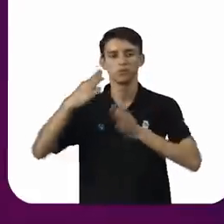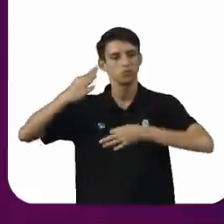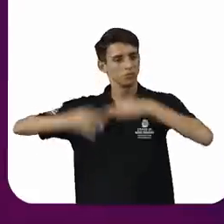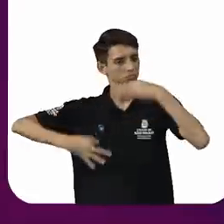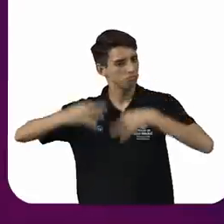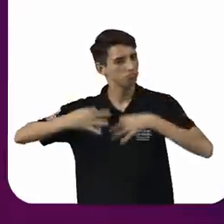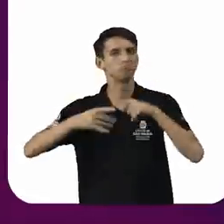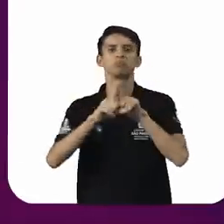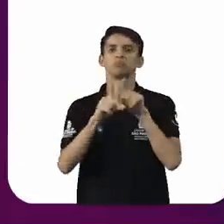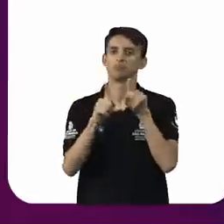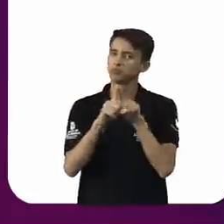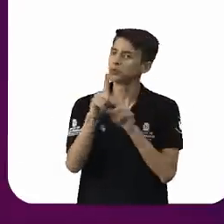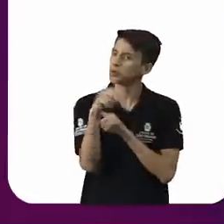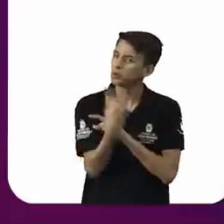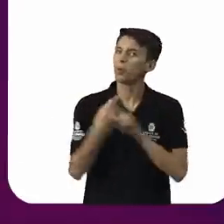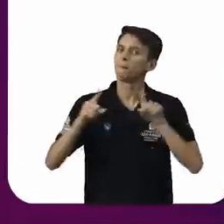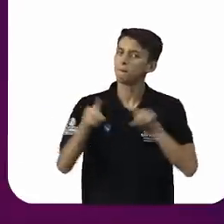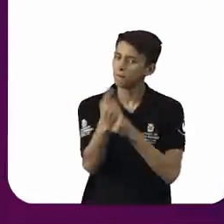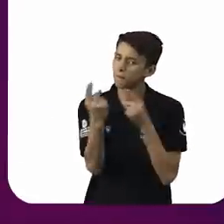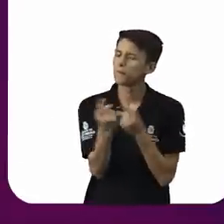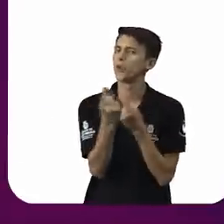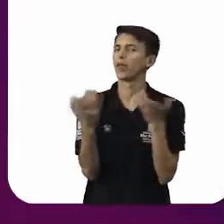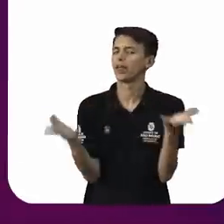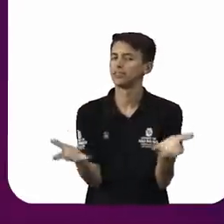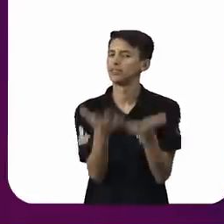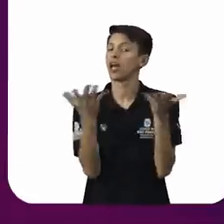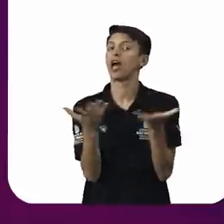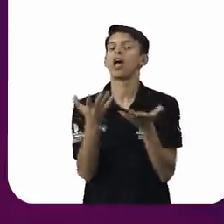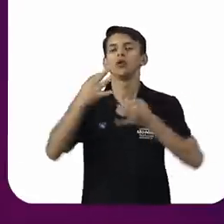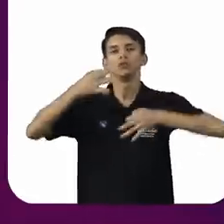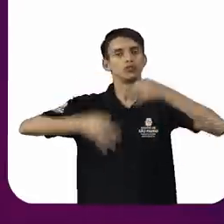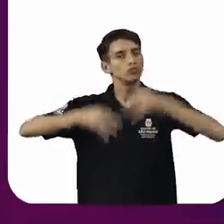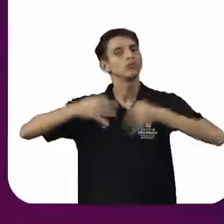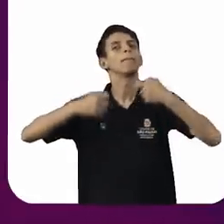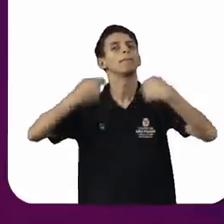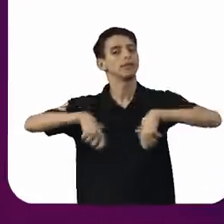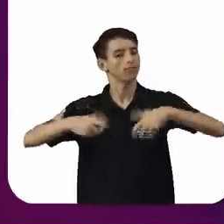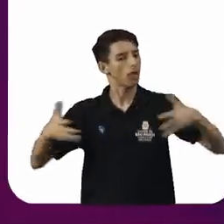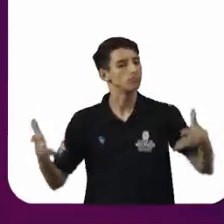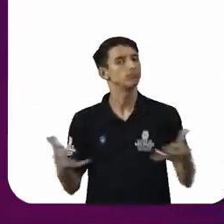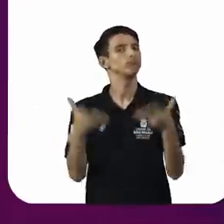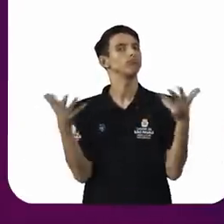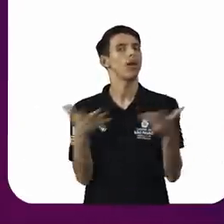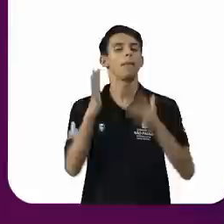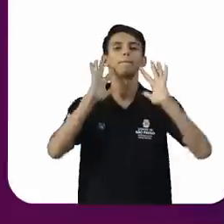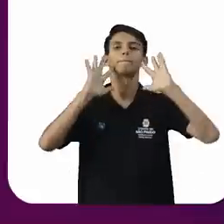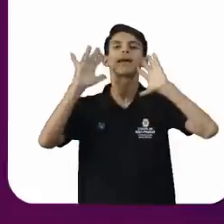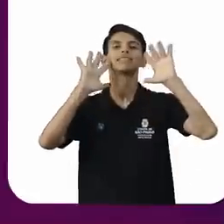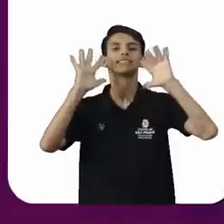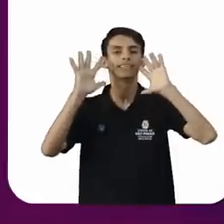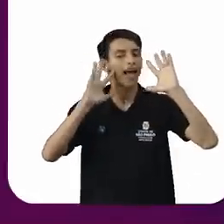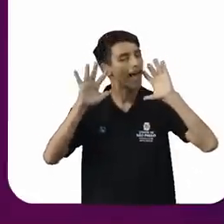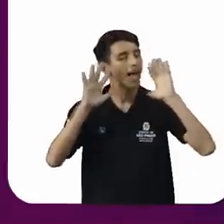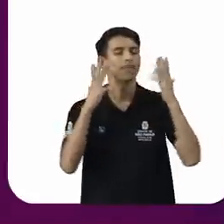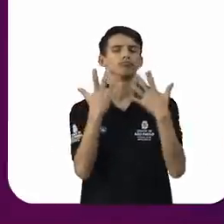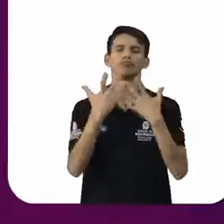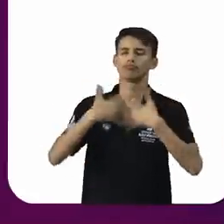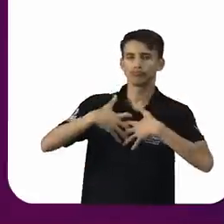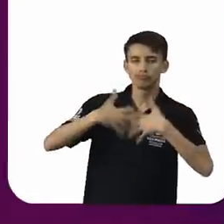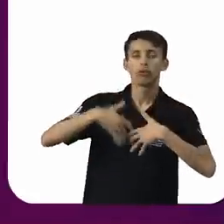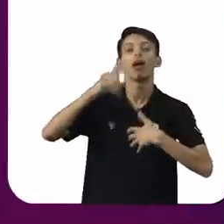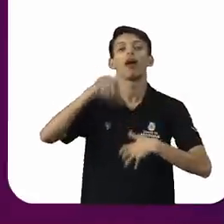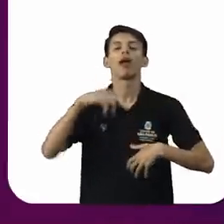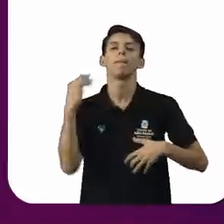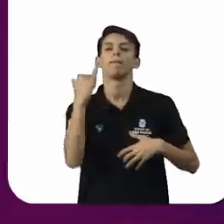Nós temos provocado bastante, a justiça precisa ser provocada para pensar essas questões. É